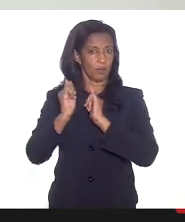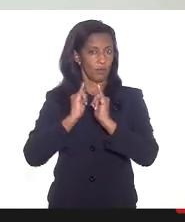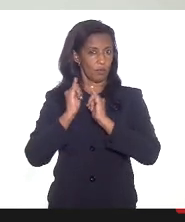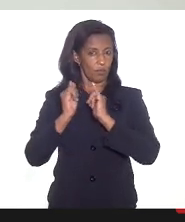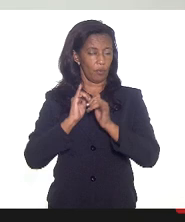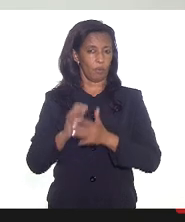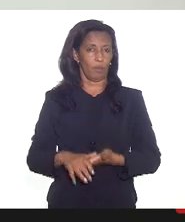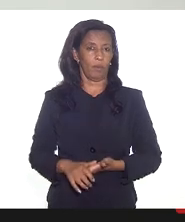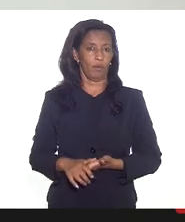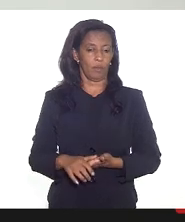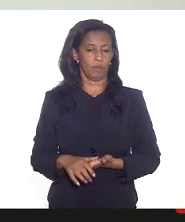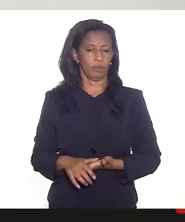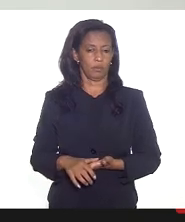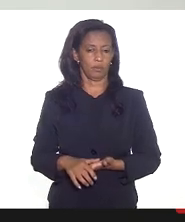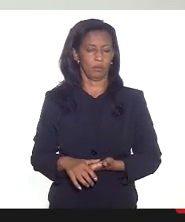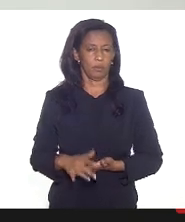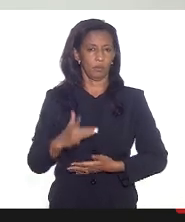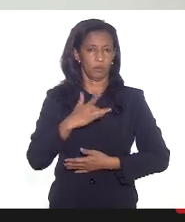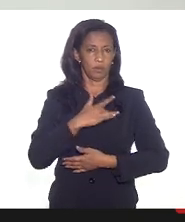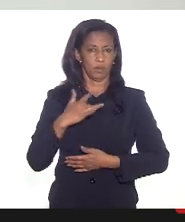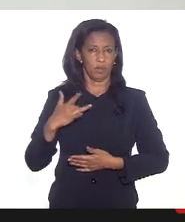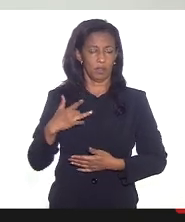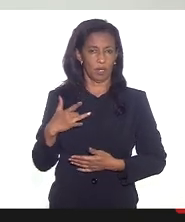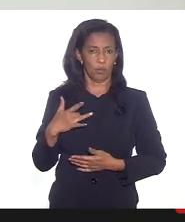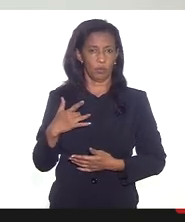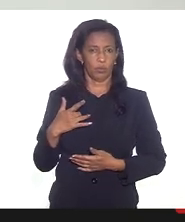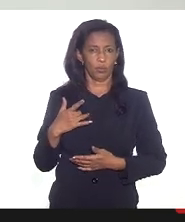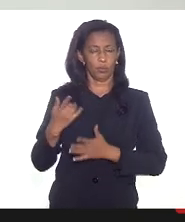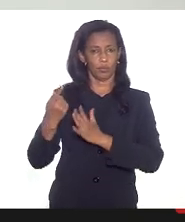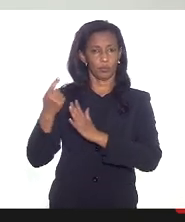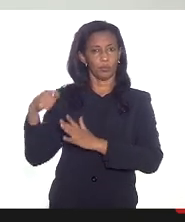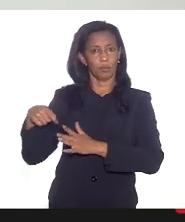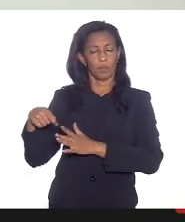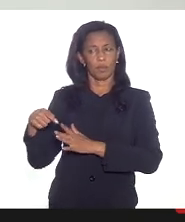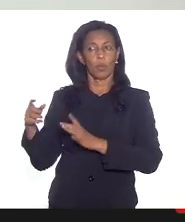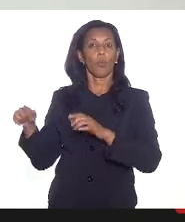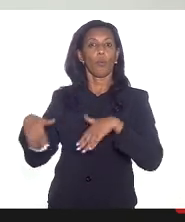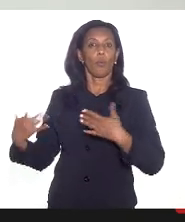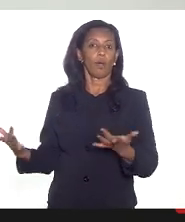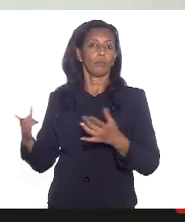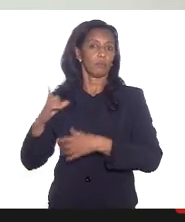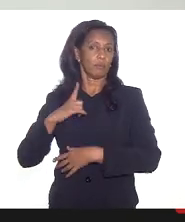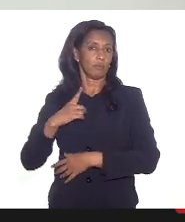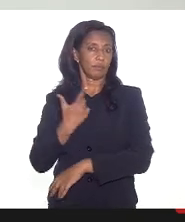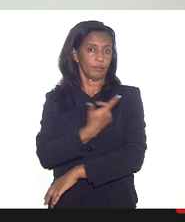para os profissionais de saúde para registro dessa indisponibilidade